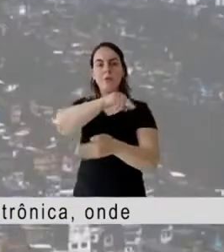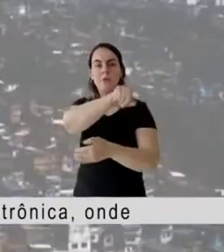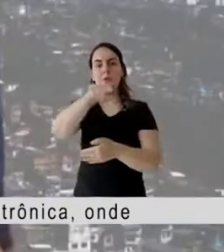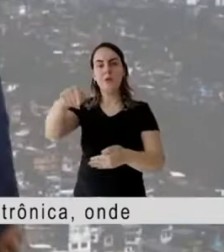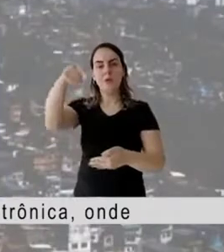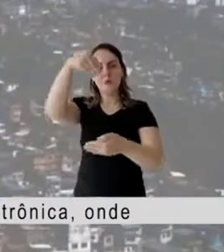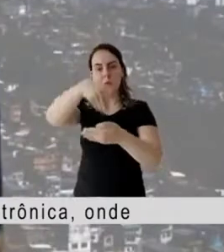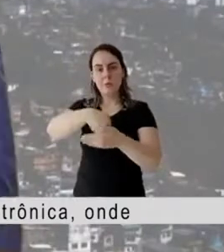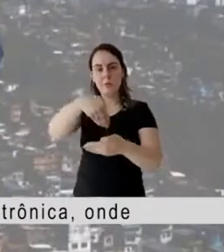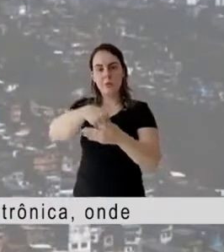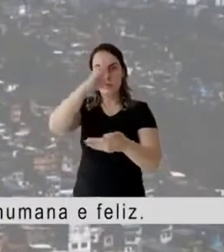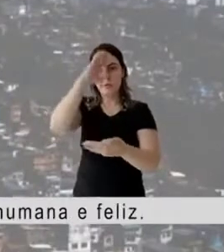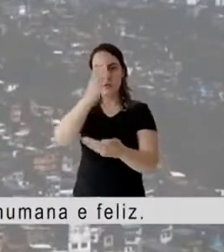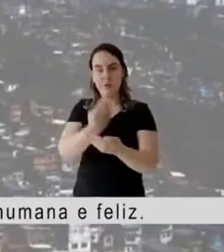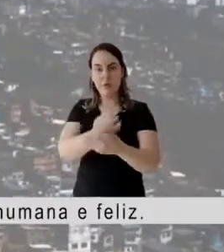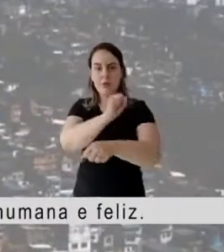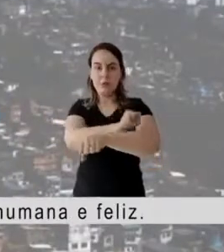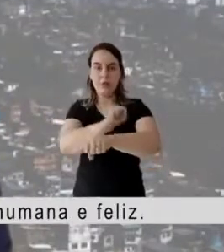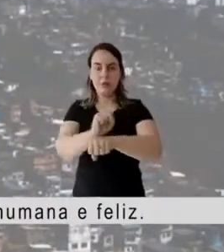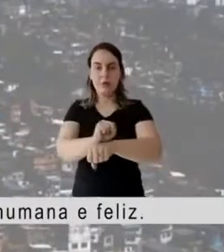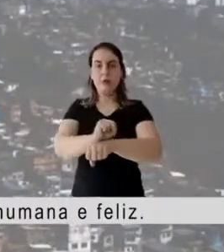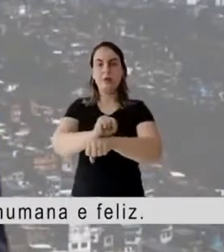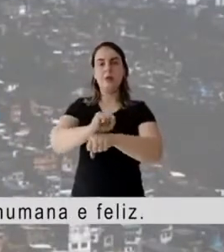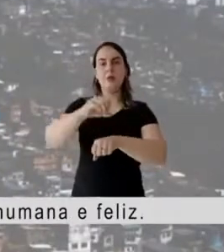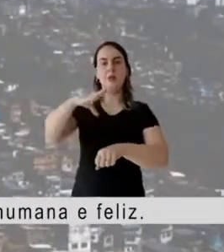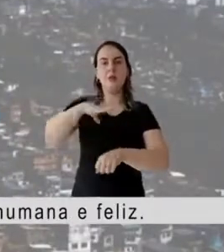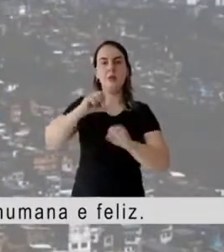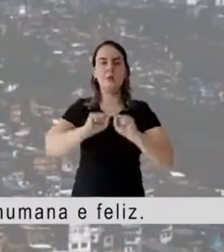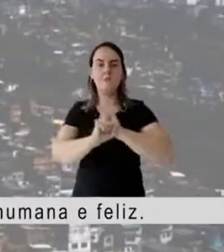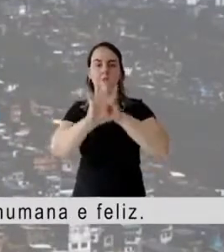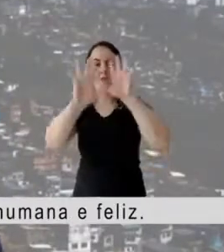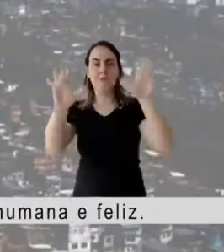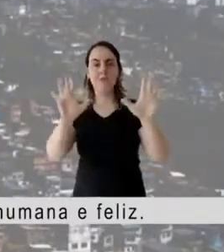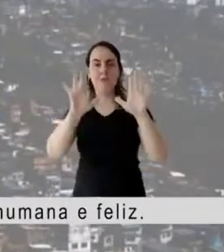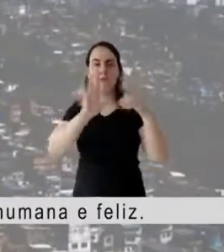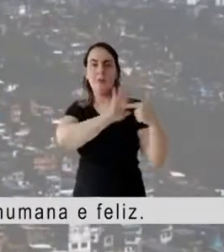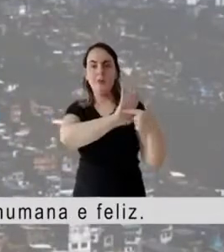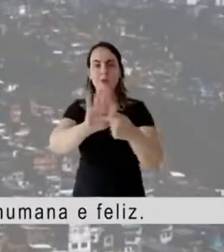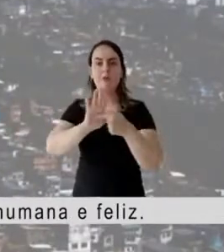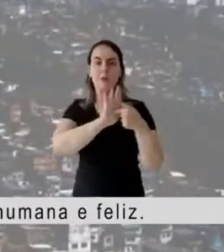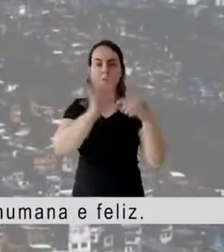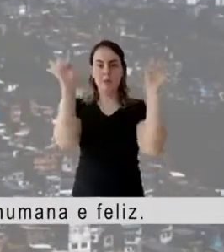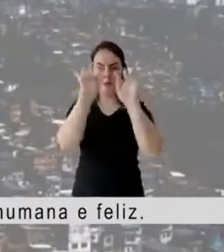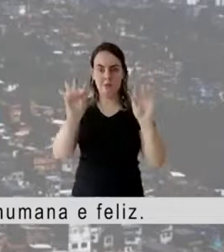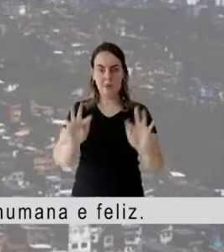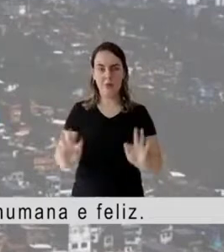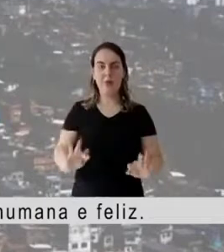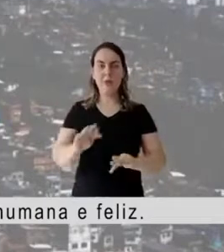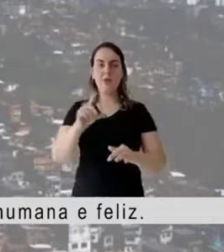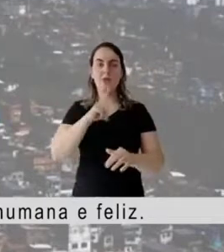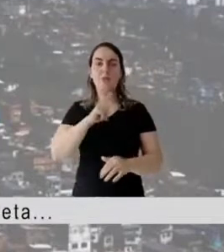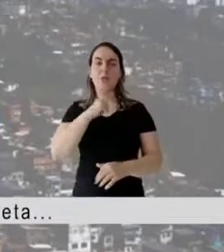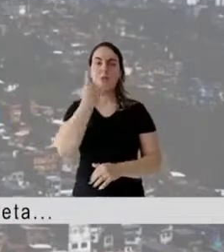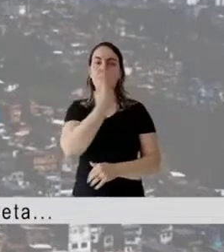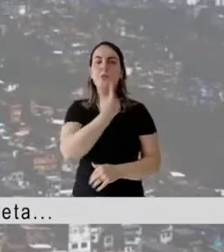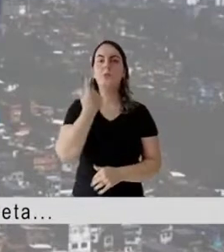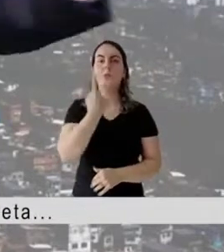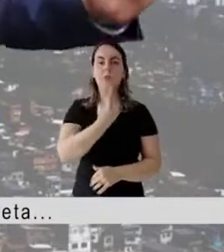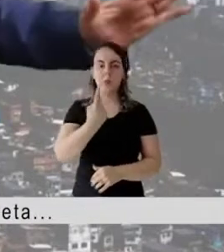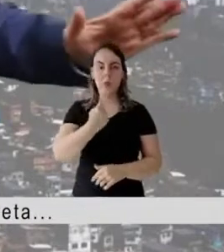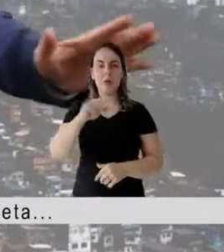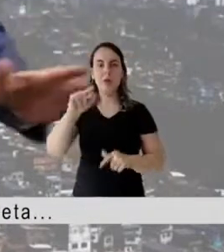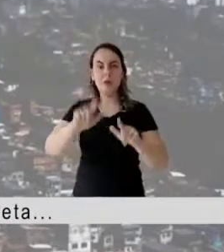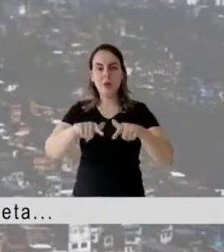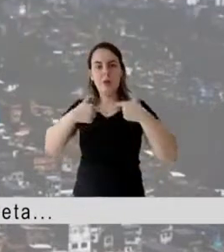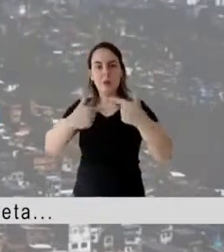A urna eletrônica, onde você deposita o seu voto E a esperança de uma cidade transparente, humana e feliz E só